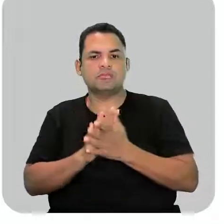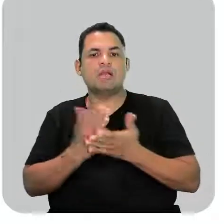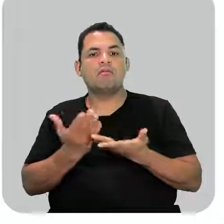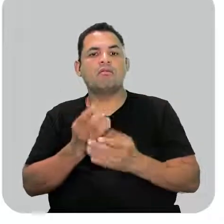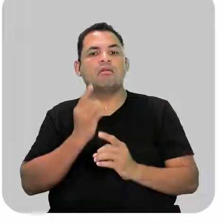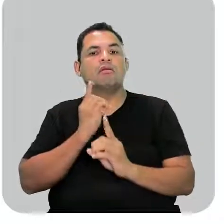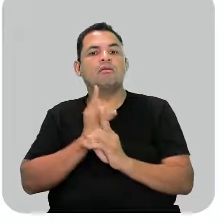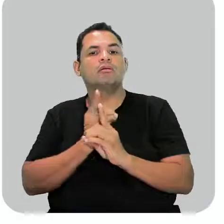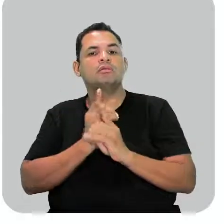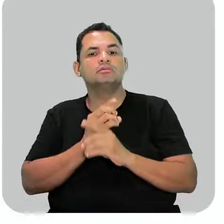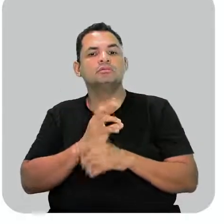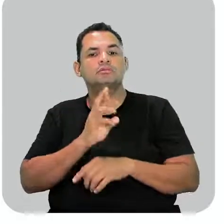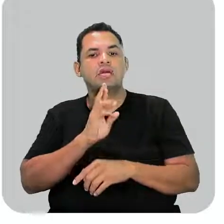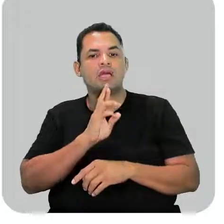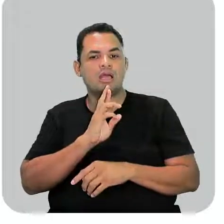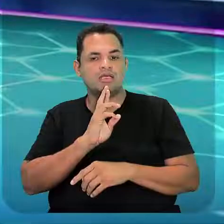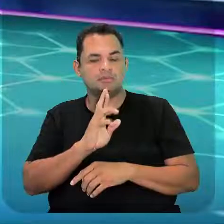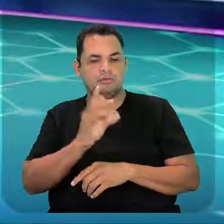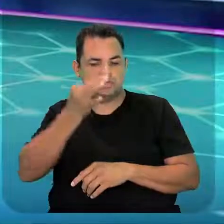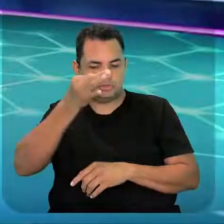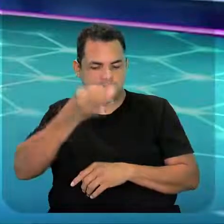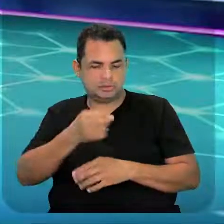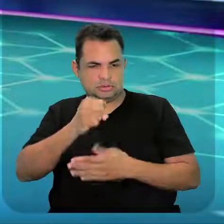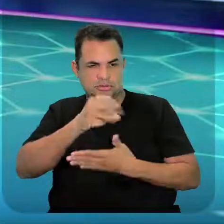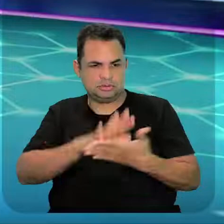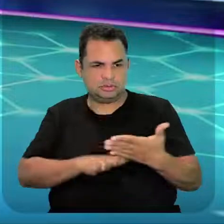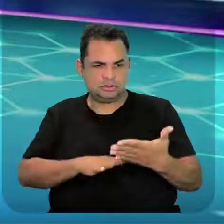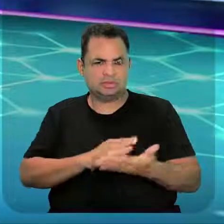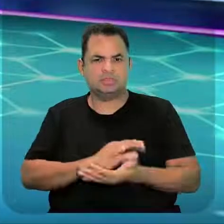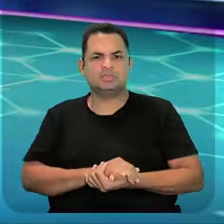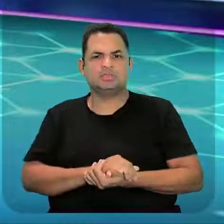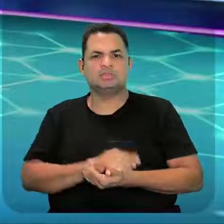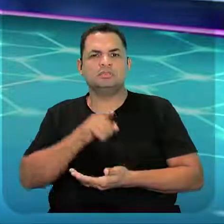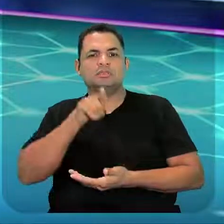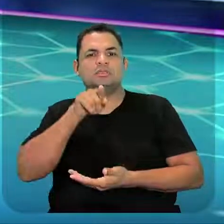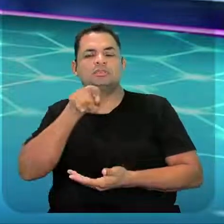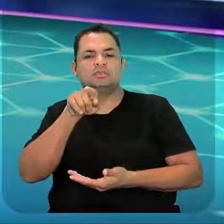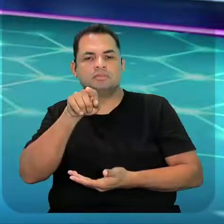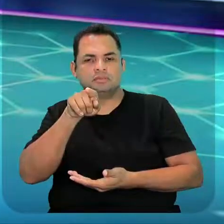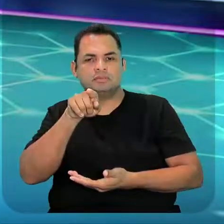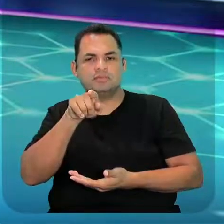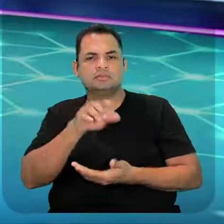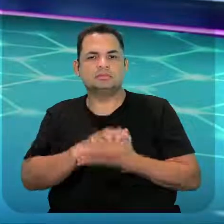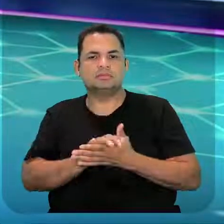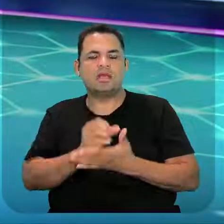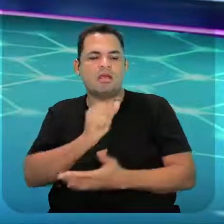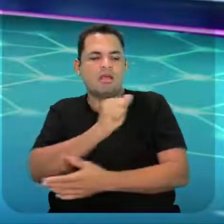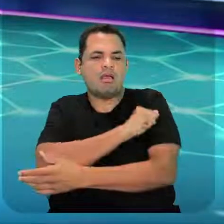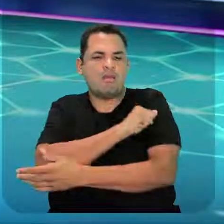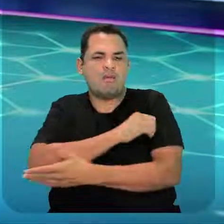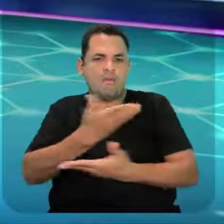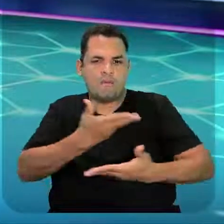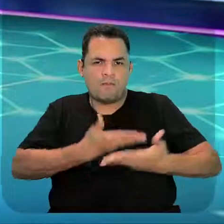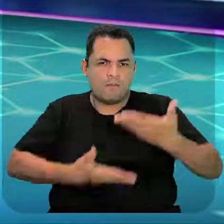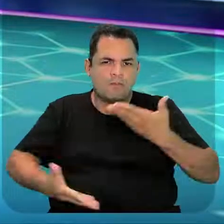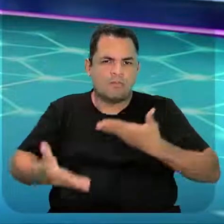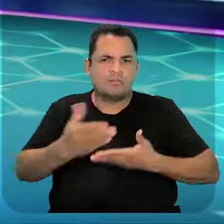resposta correta para essa questão. E aí, você, aluno da mediação,